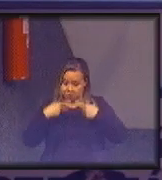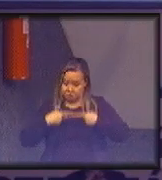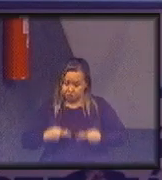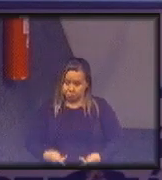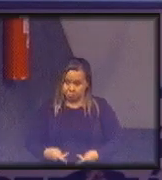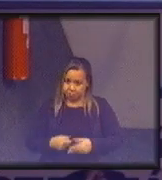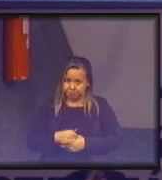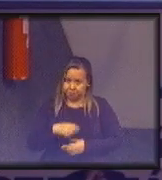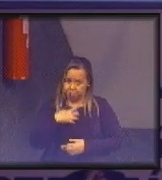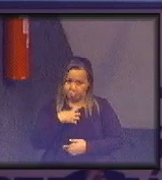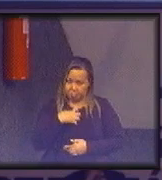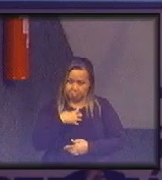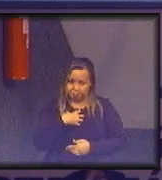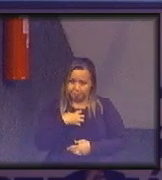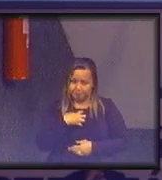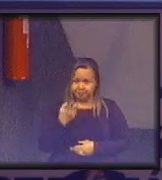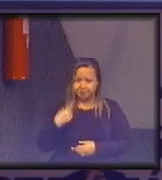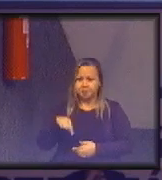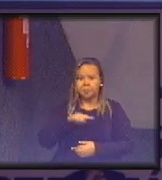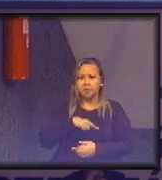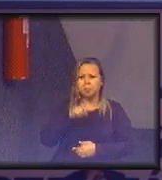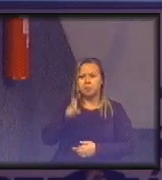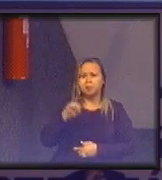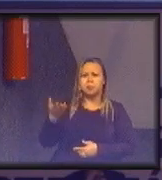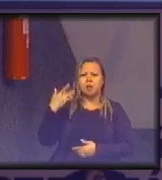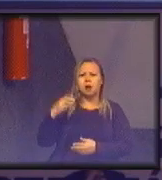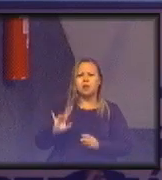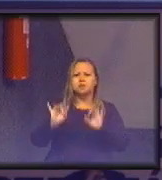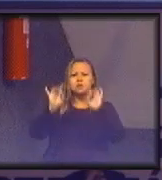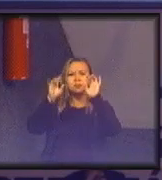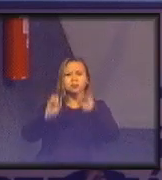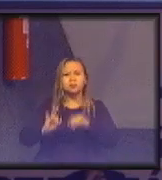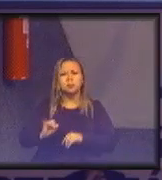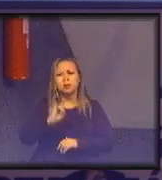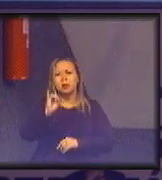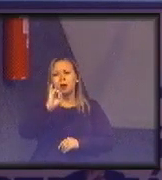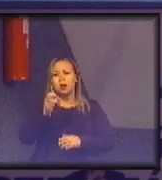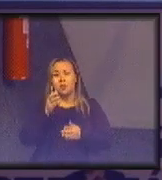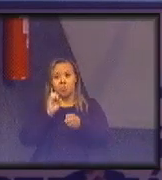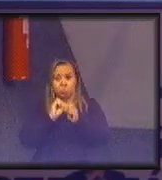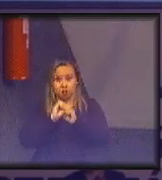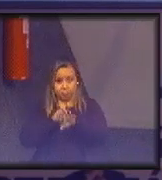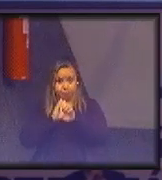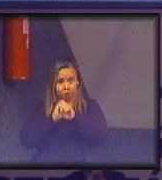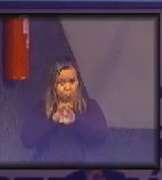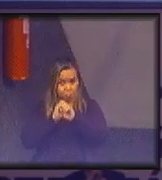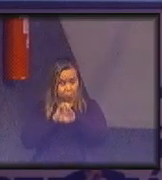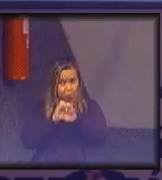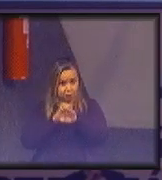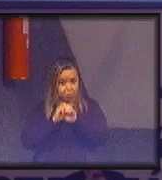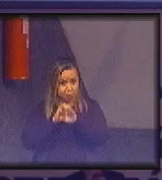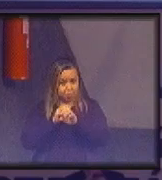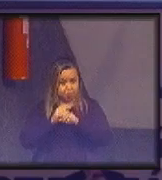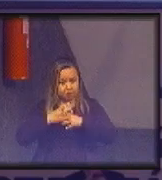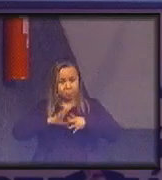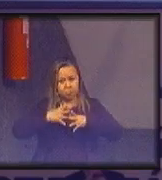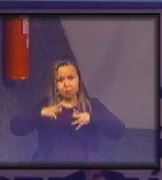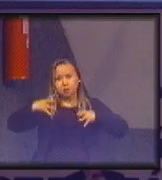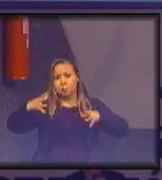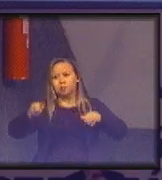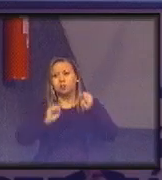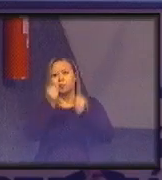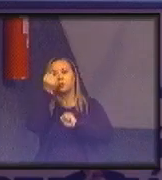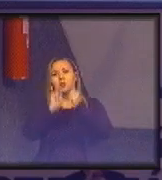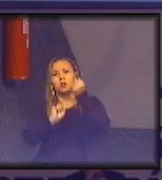nós éramos essencialmente orientados a expansão industrial